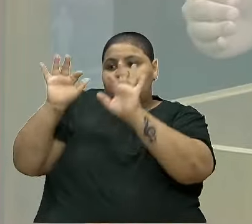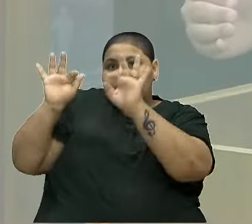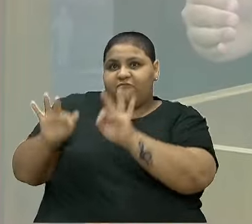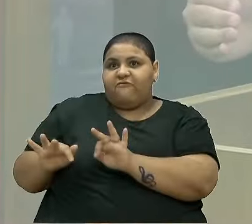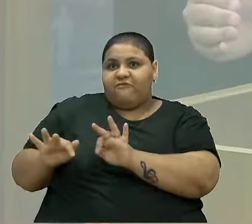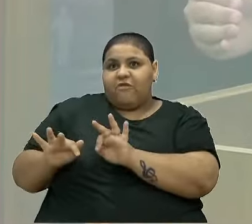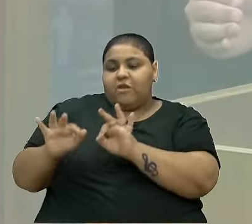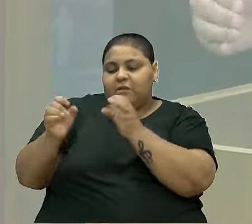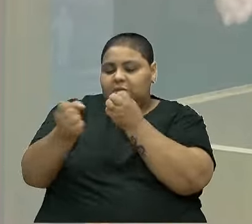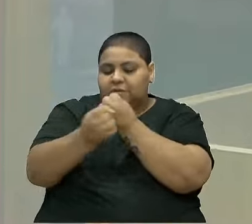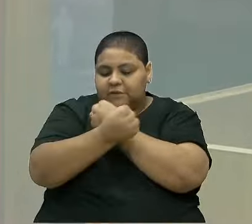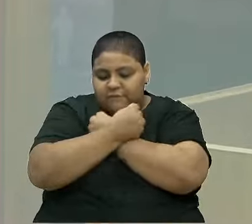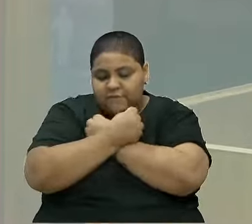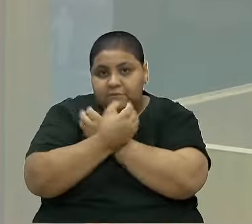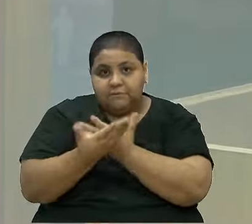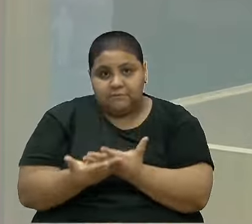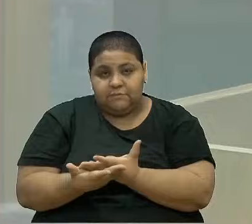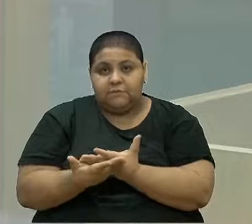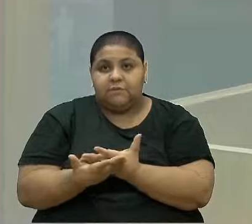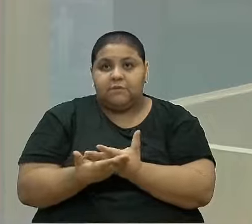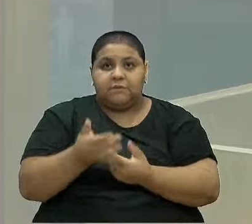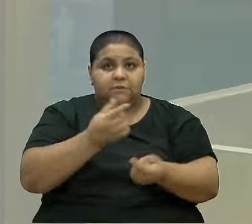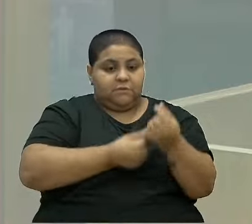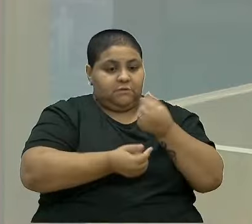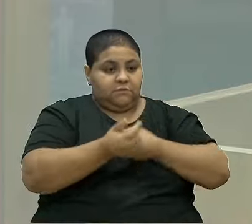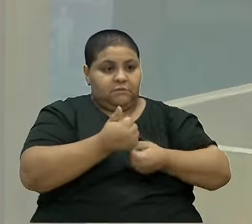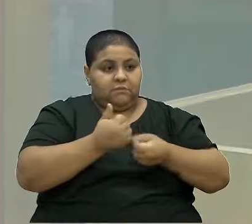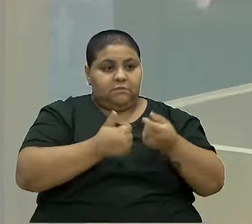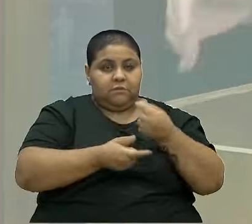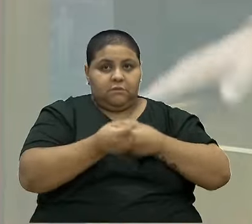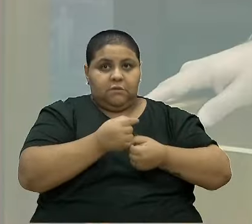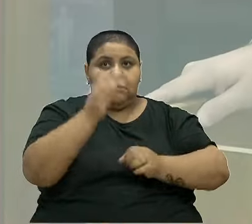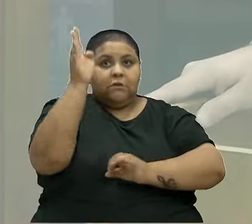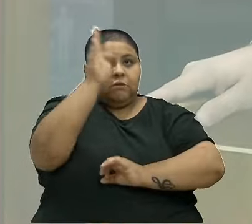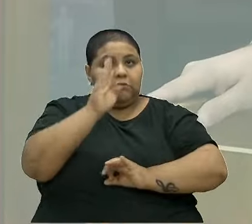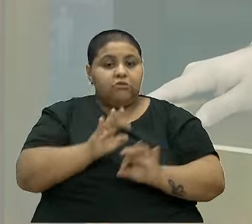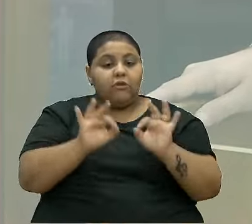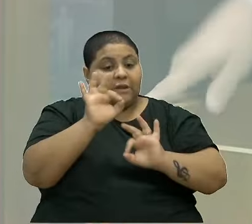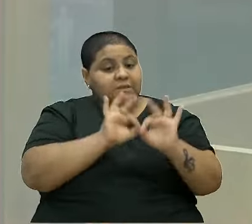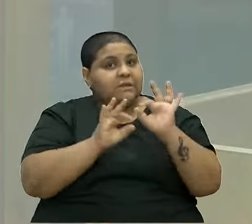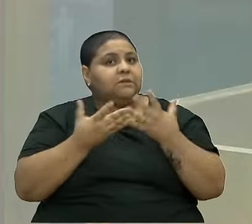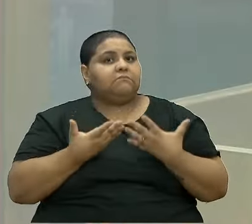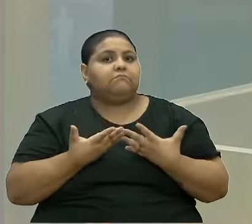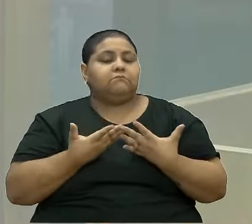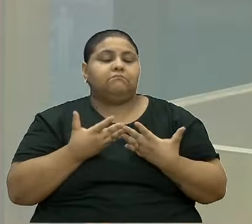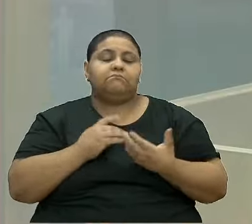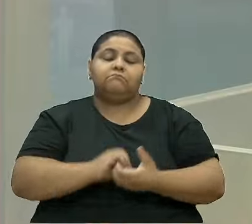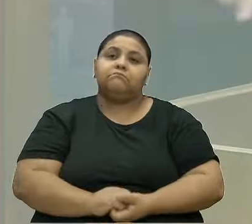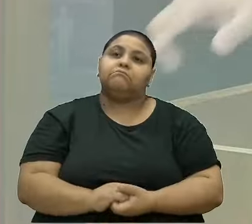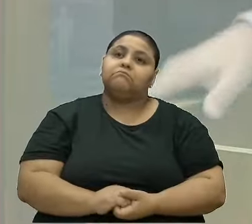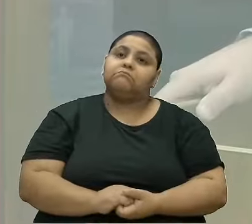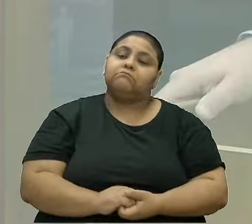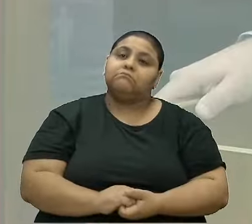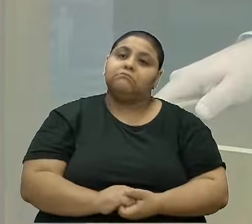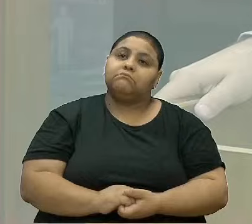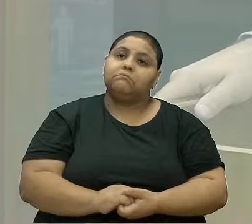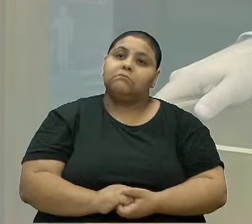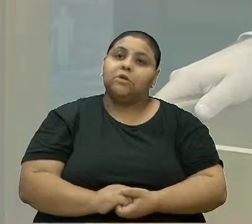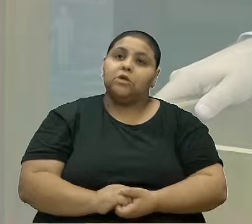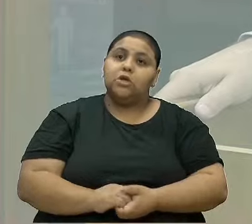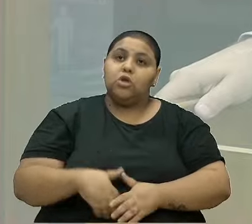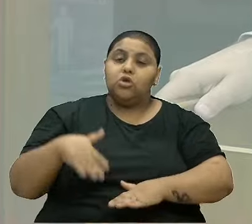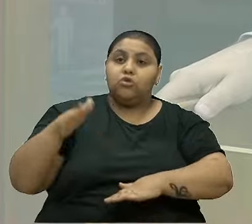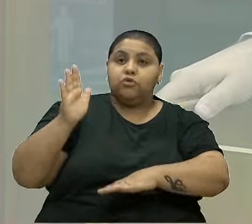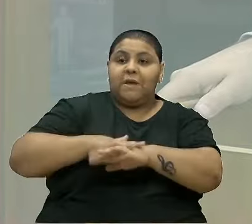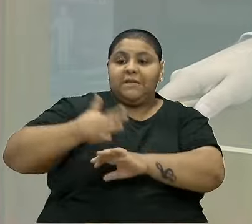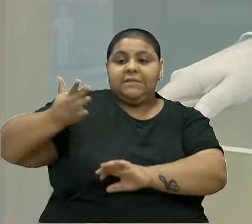com a escravidão. para que a economia brasileira se dinamizasse. E a burguesia, à